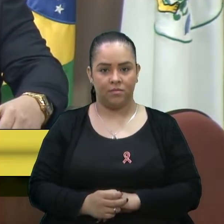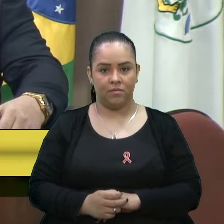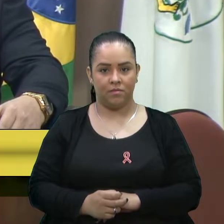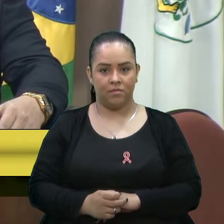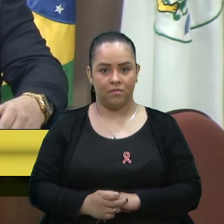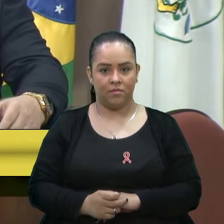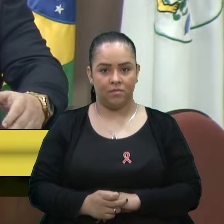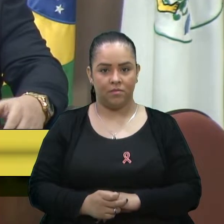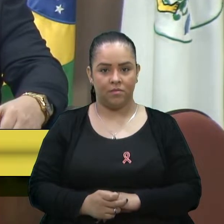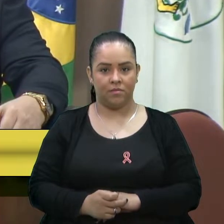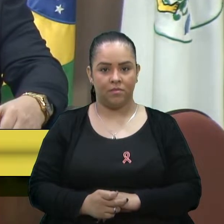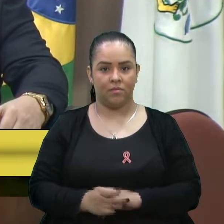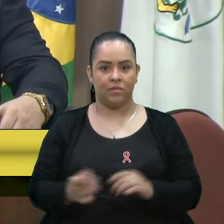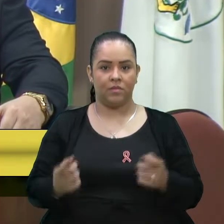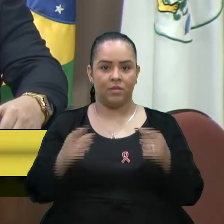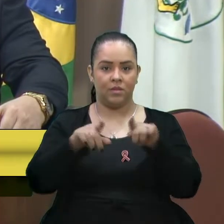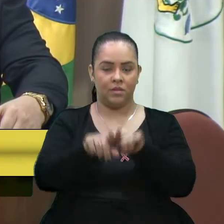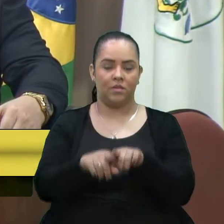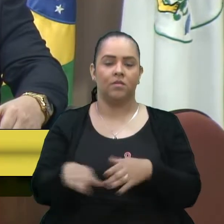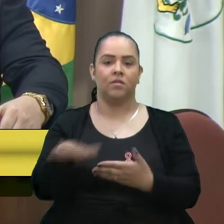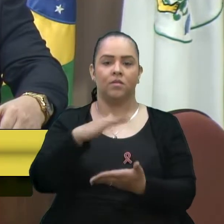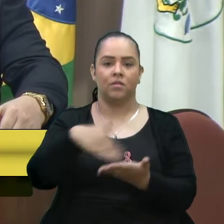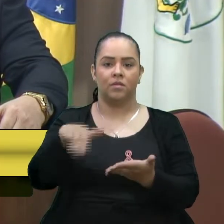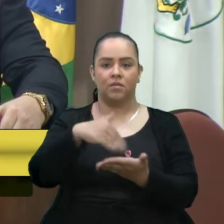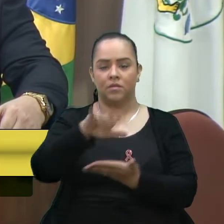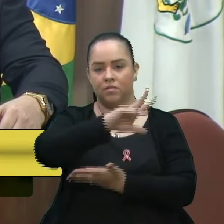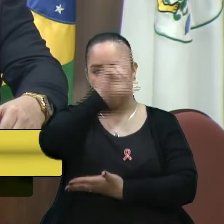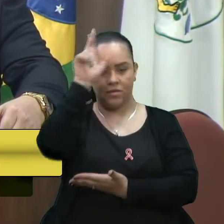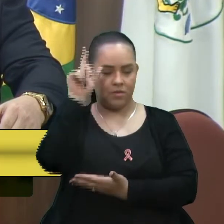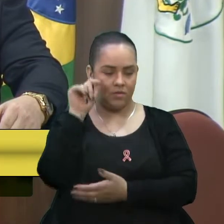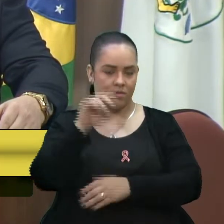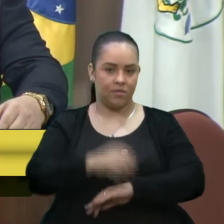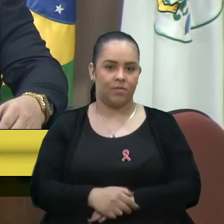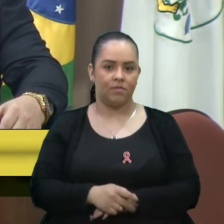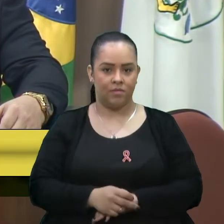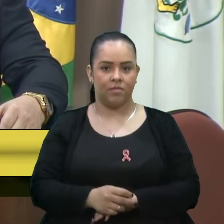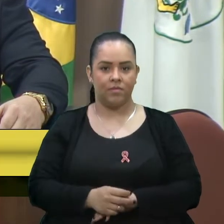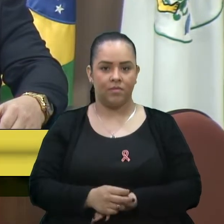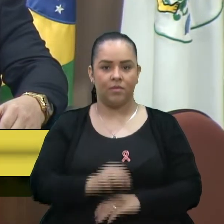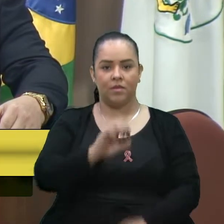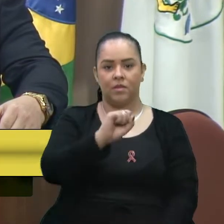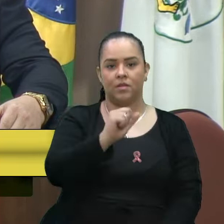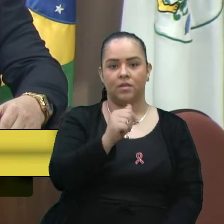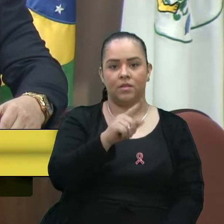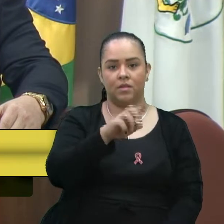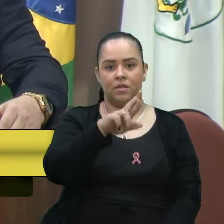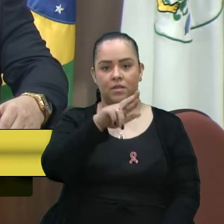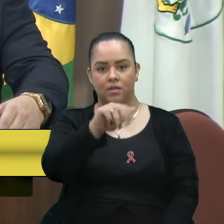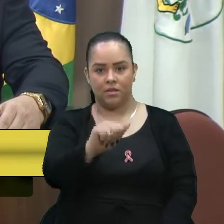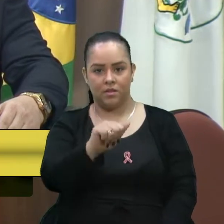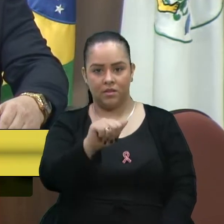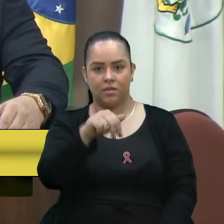secretários municipais, secretária Sandra Negrini, secretário